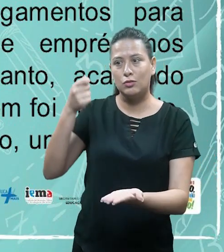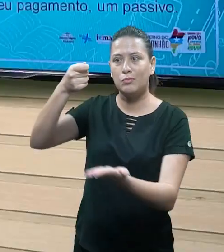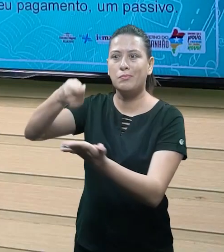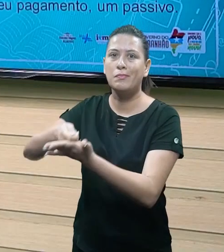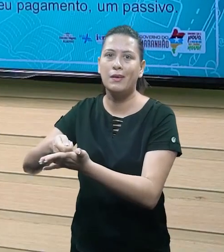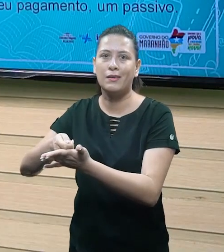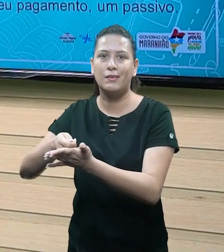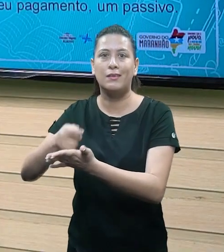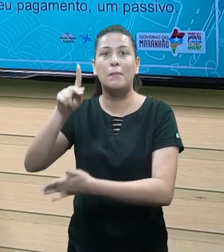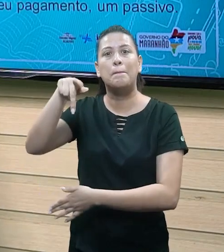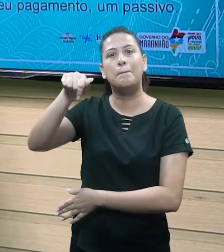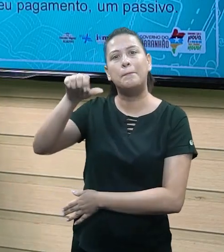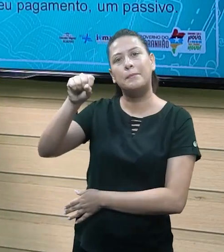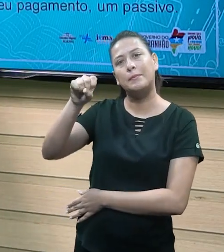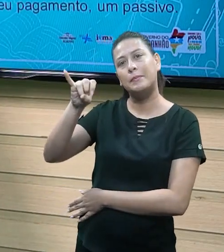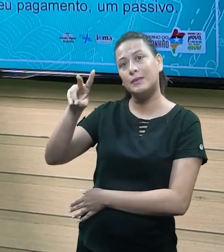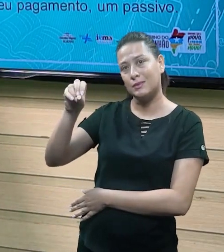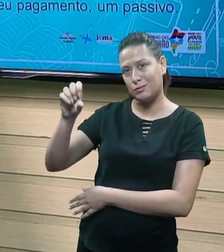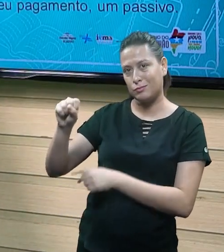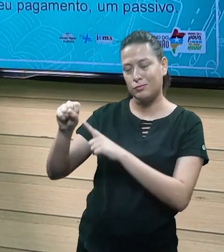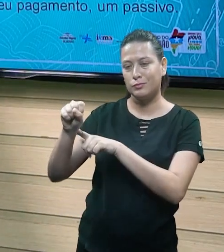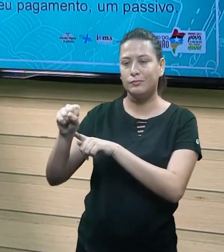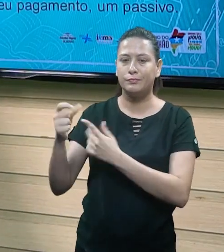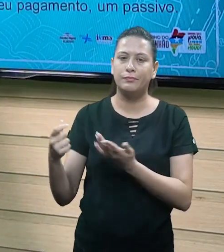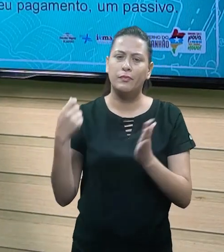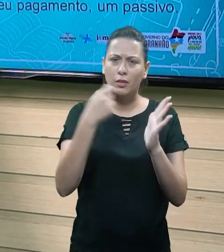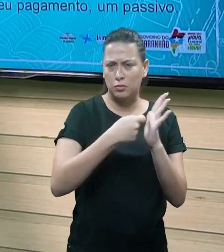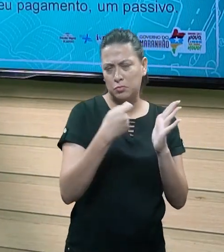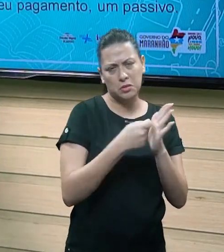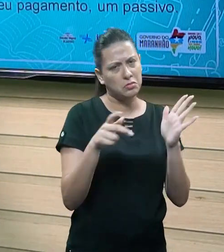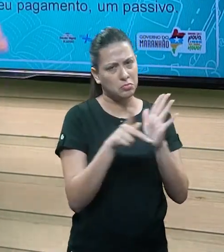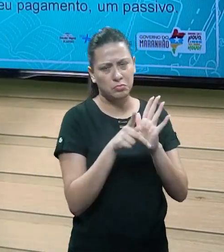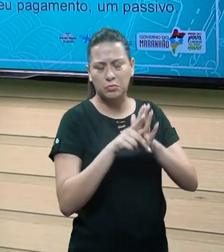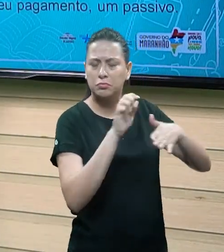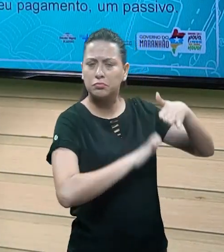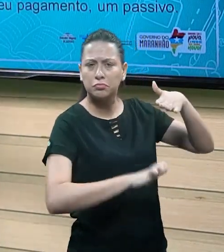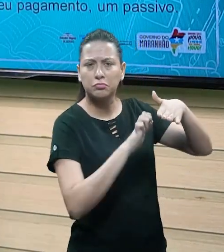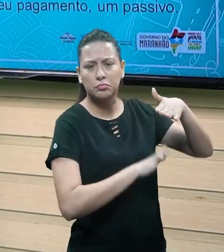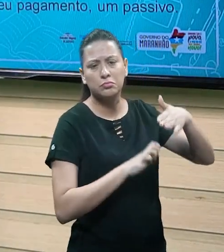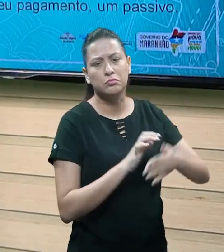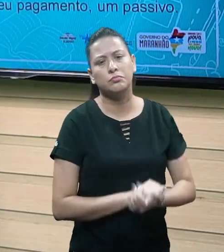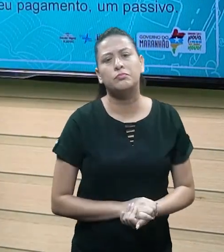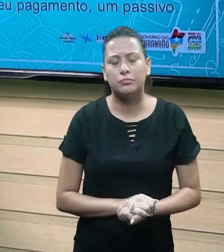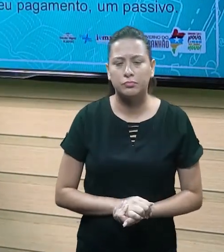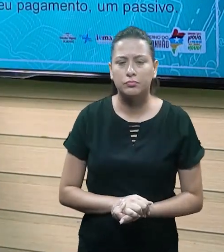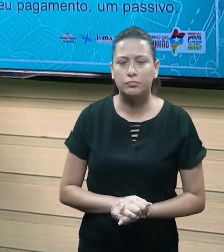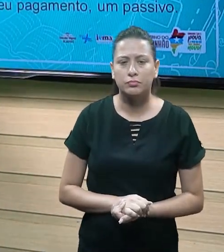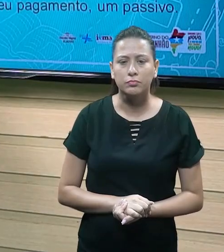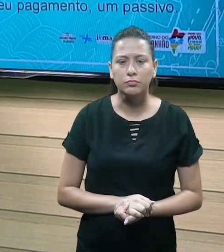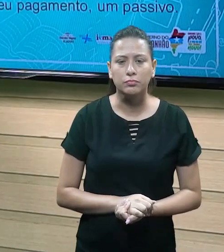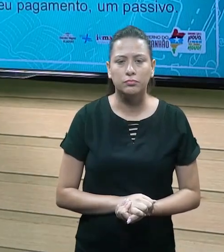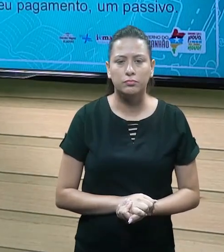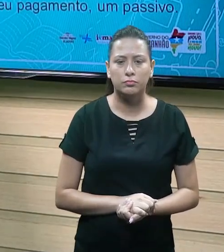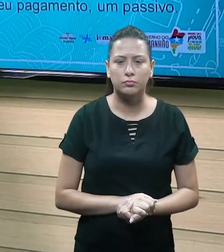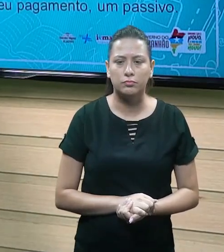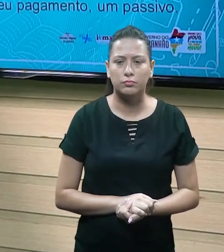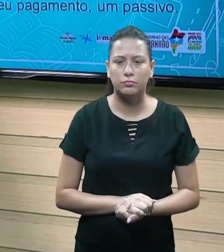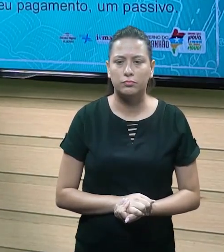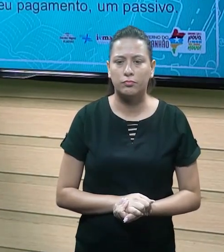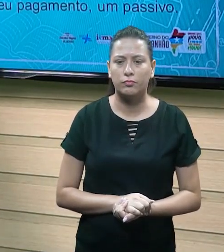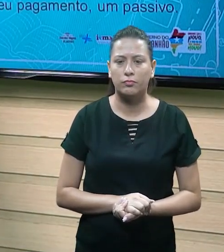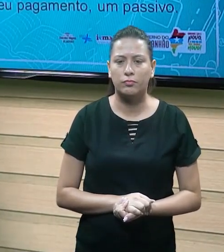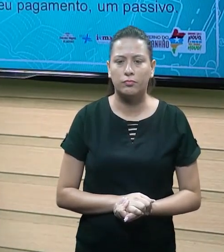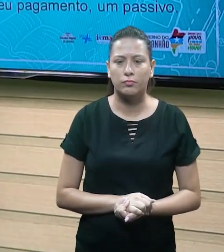passivo. Então vamos deixar claro, pessoal, tá? Então os passivos são tudo aquilo que é as obrigações da empresa, tá bom? São os compromissos que ela tem que fazer com seus